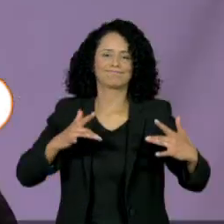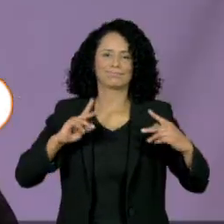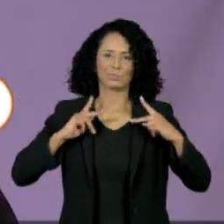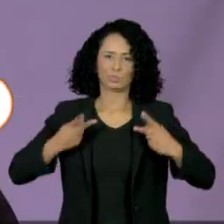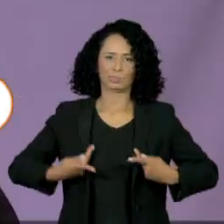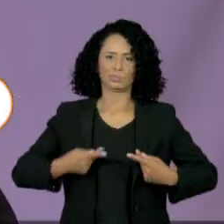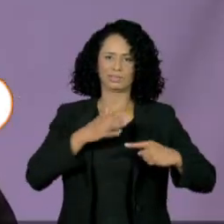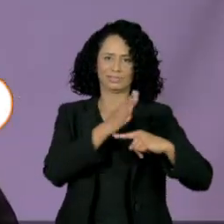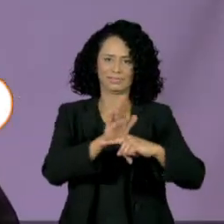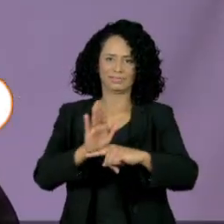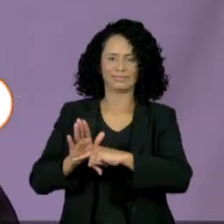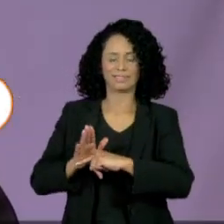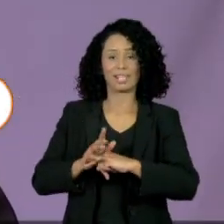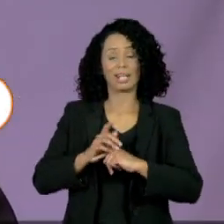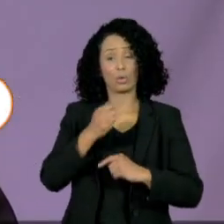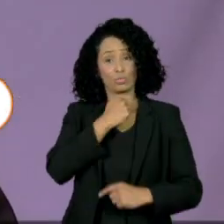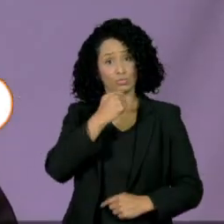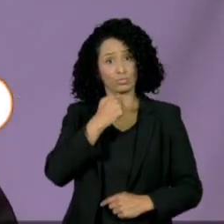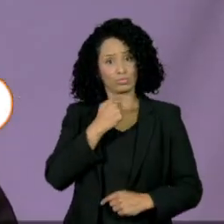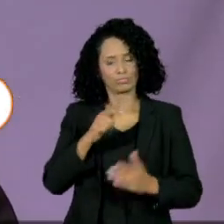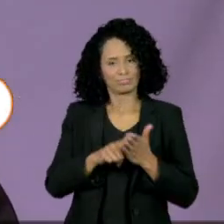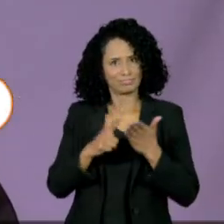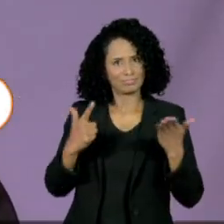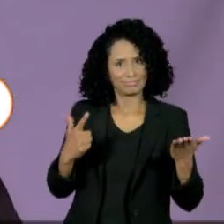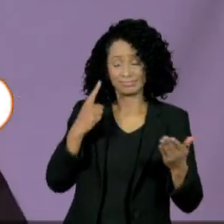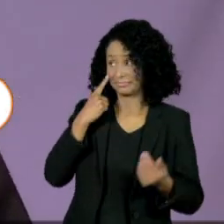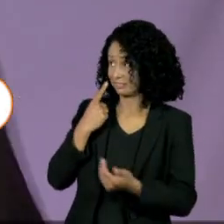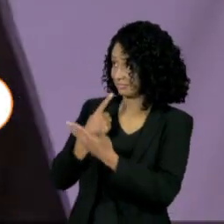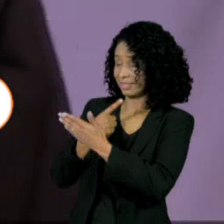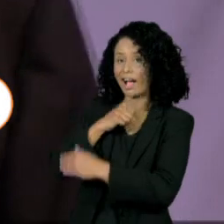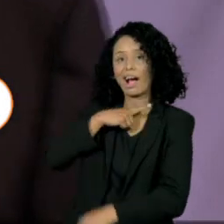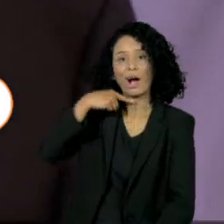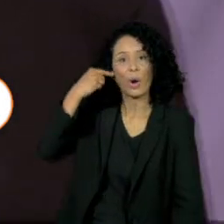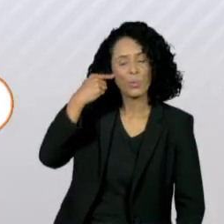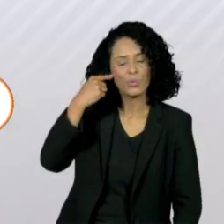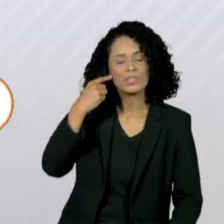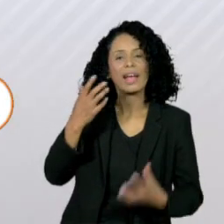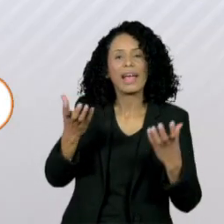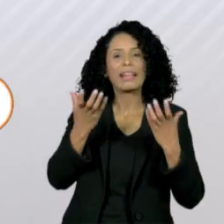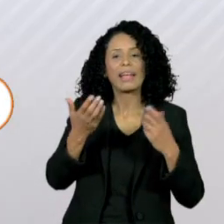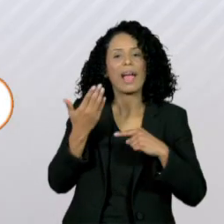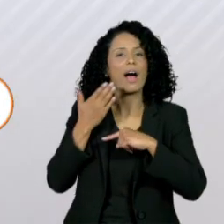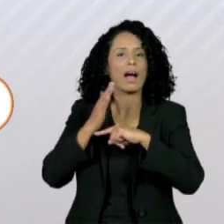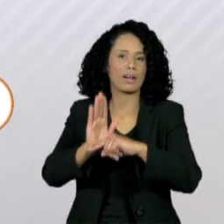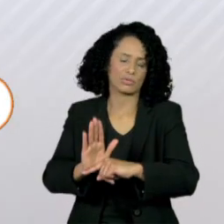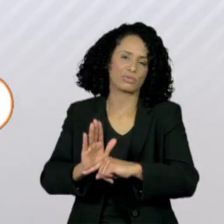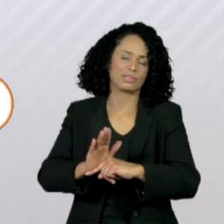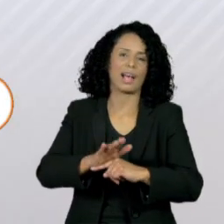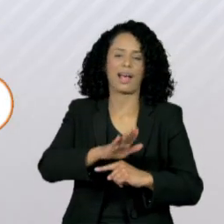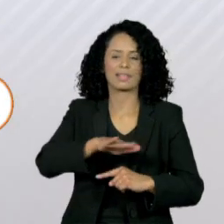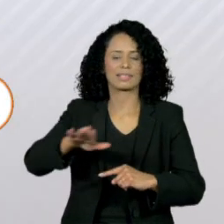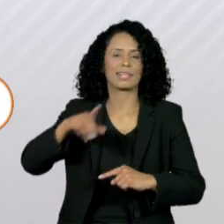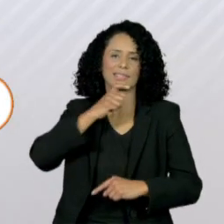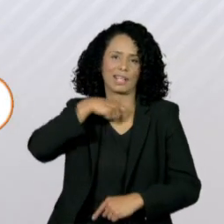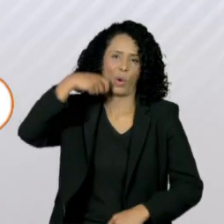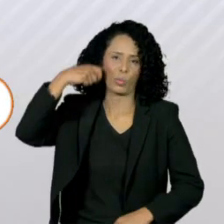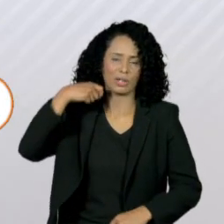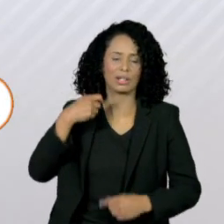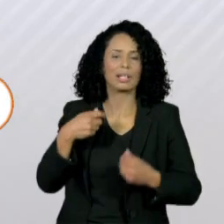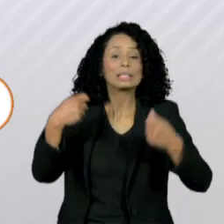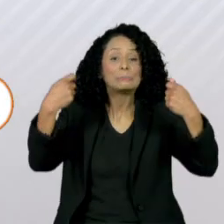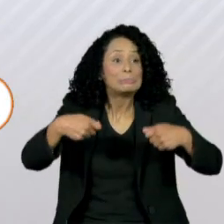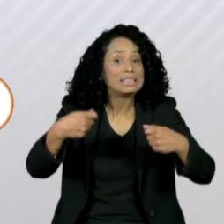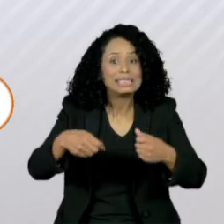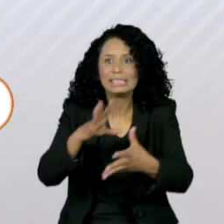jornalista russo disse que o desejo é ajudar as crianças vítimas da invasão russa na Ucrânia e que precisaram ser refugiadas.